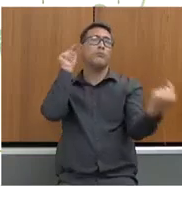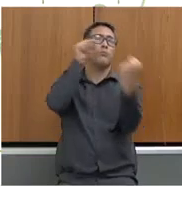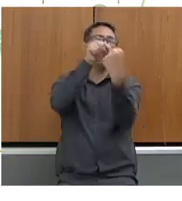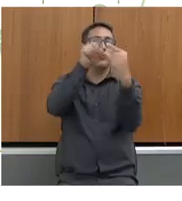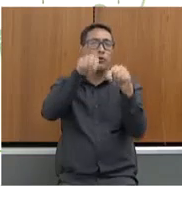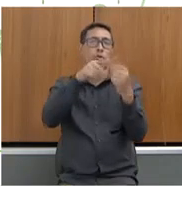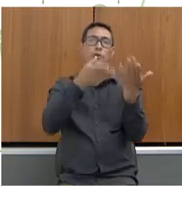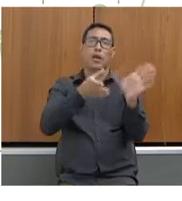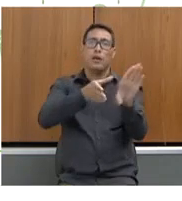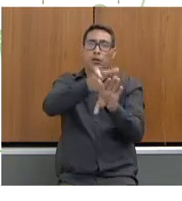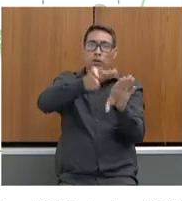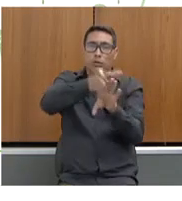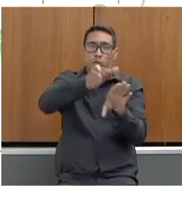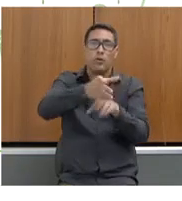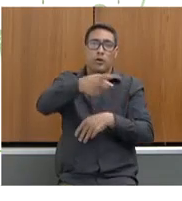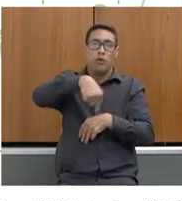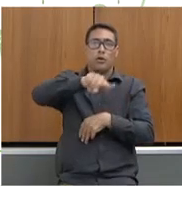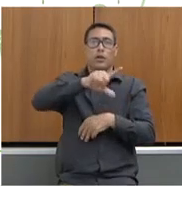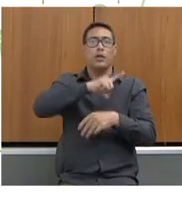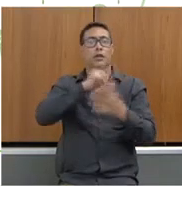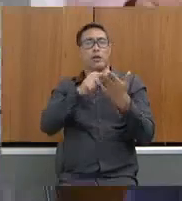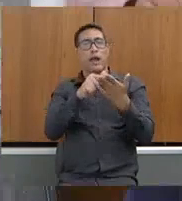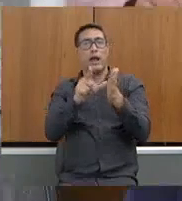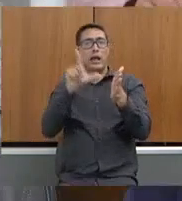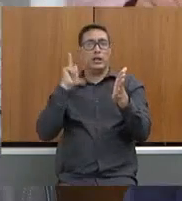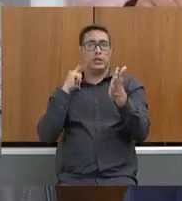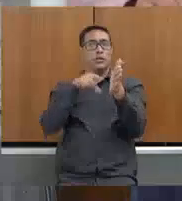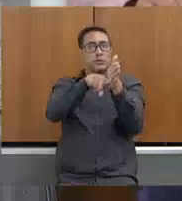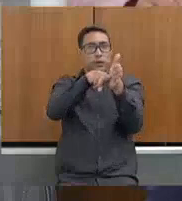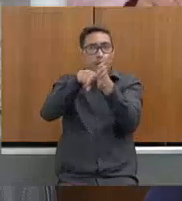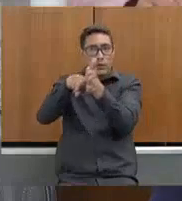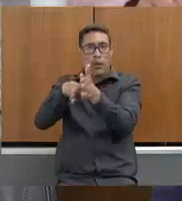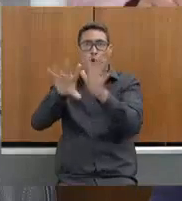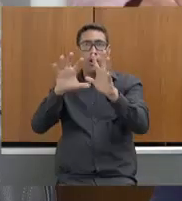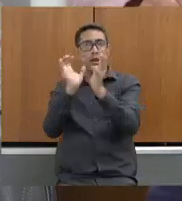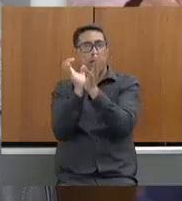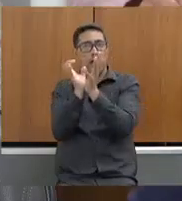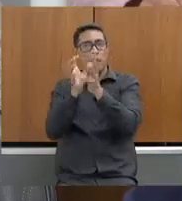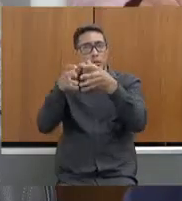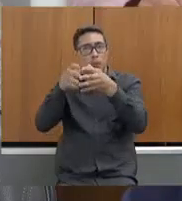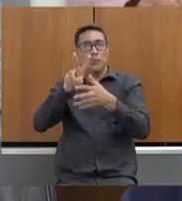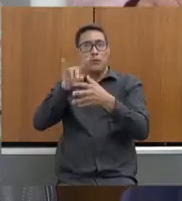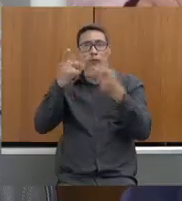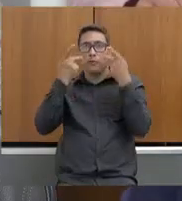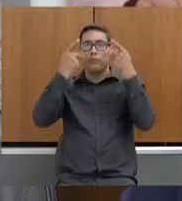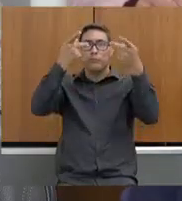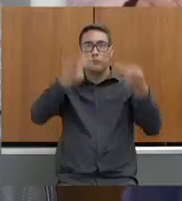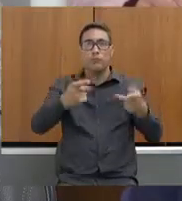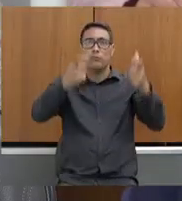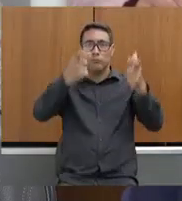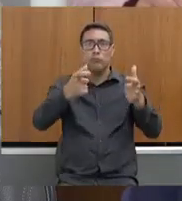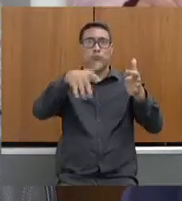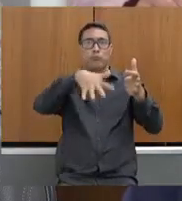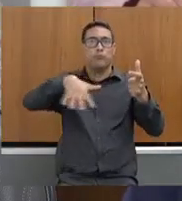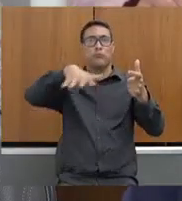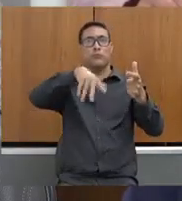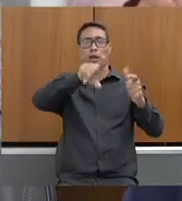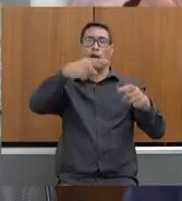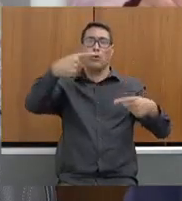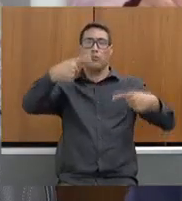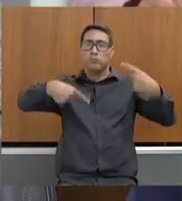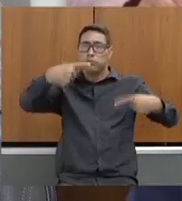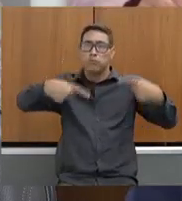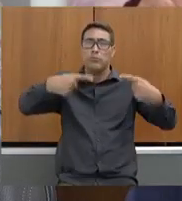orientação prévia à ação fiscal. Então, a equipe vai a campo discutir com